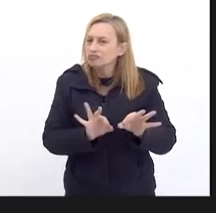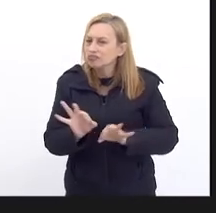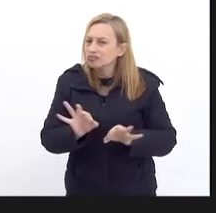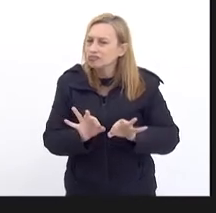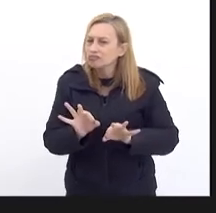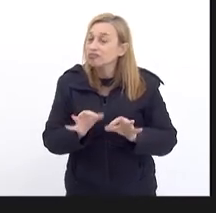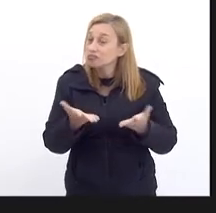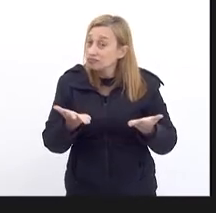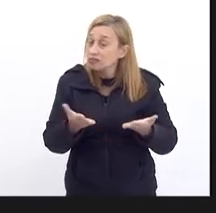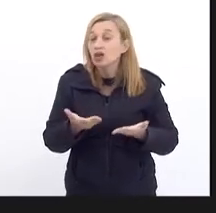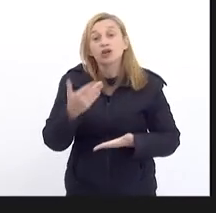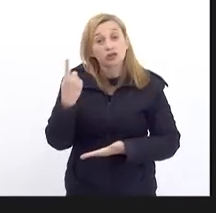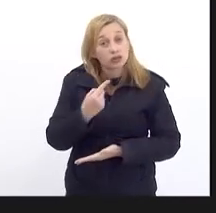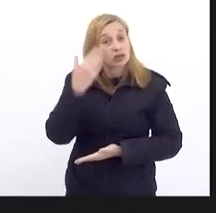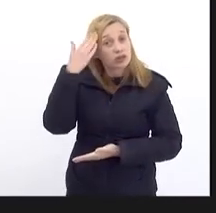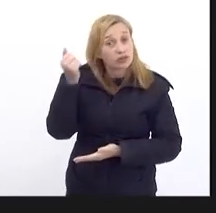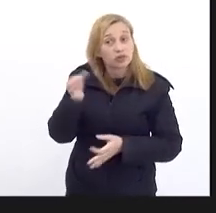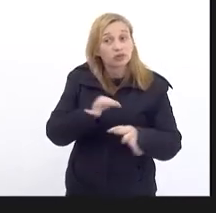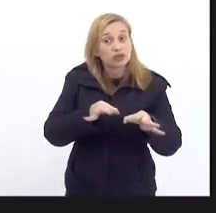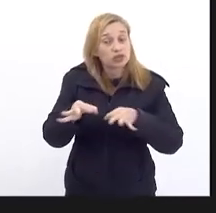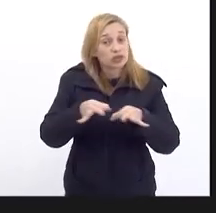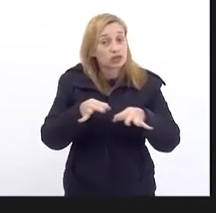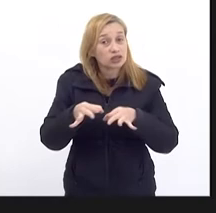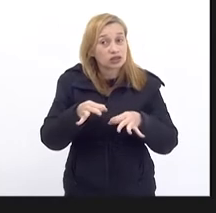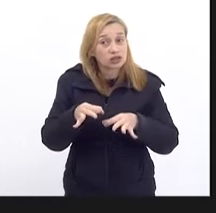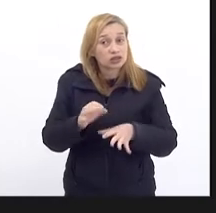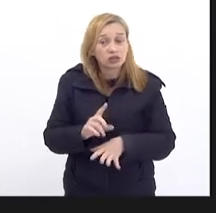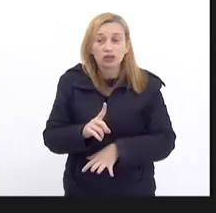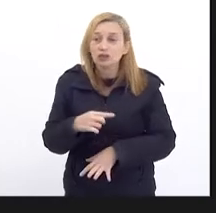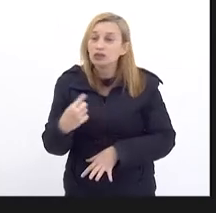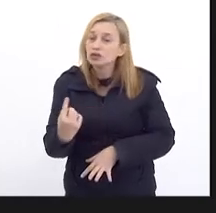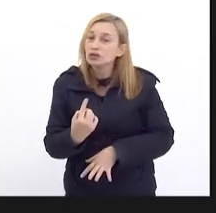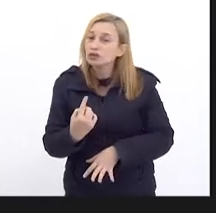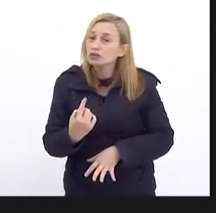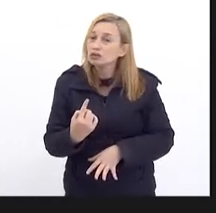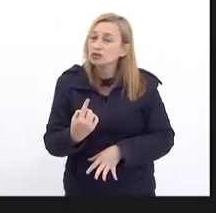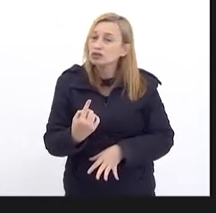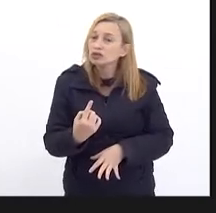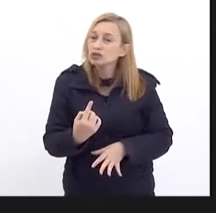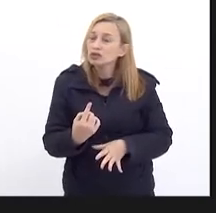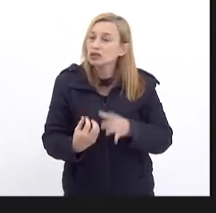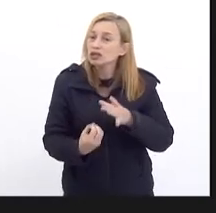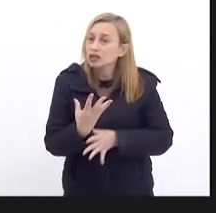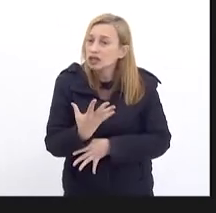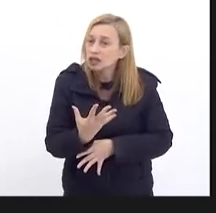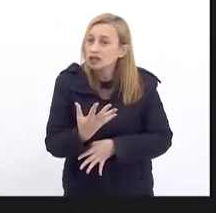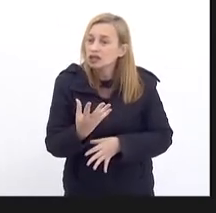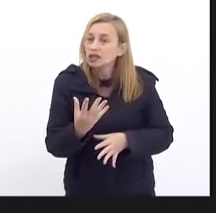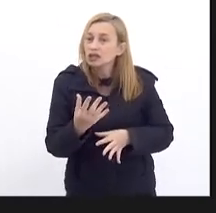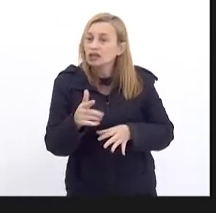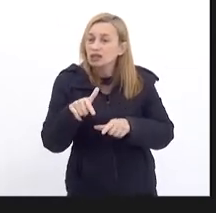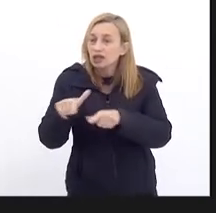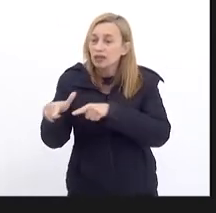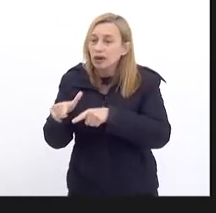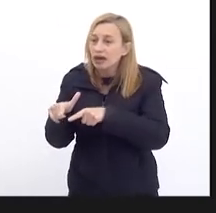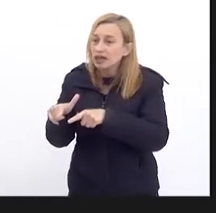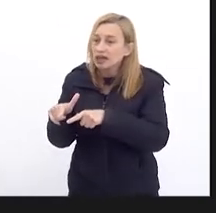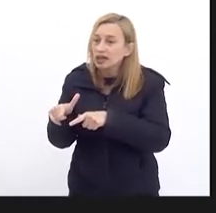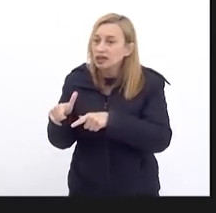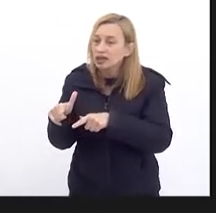A gente sabe Que o planejamento Quando a gente Vai fazer Quer dizer A gente trabalha Em cima dos cenários